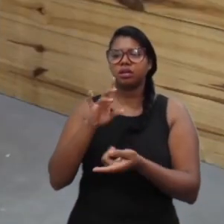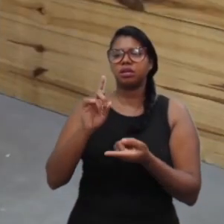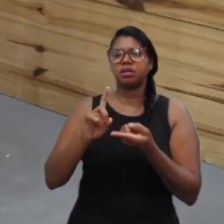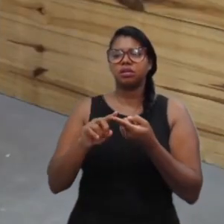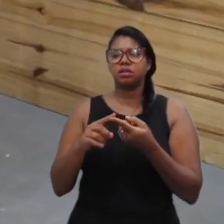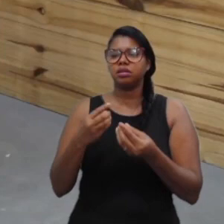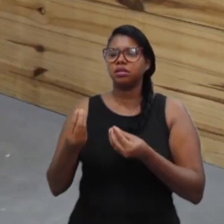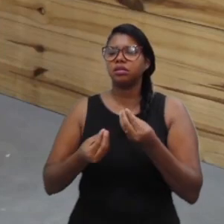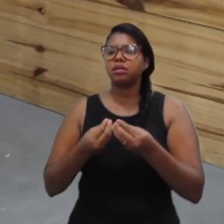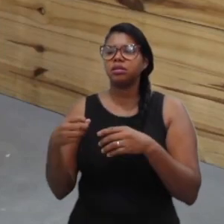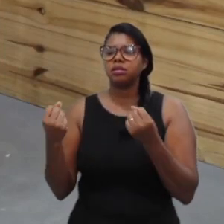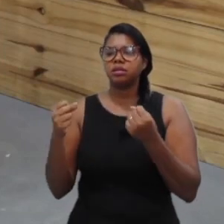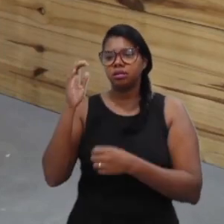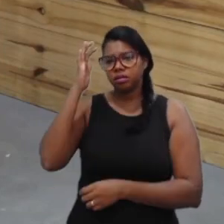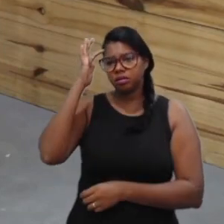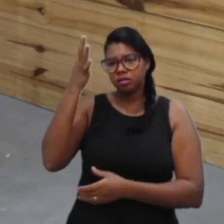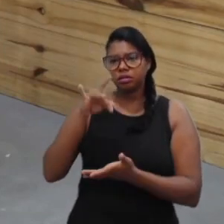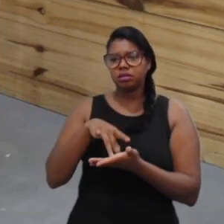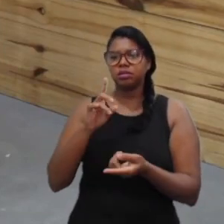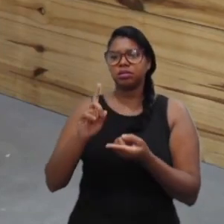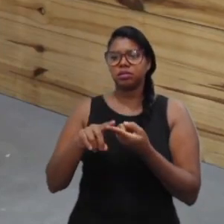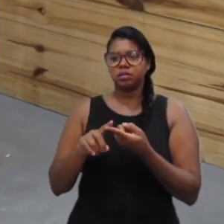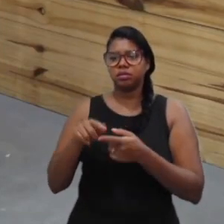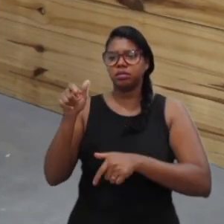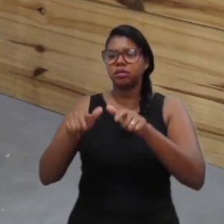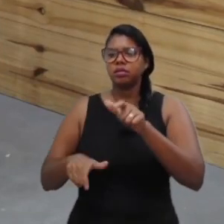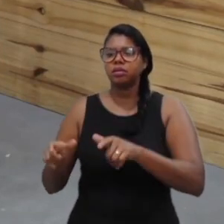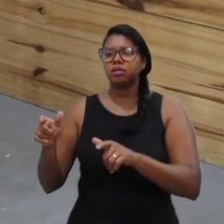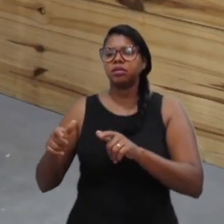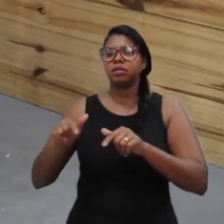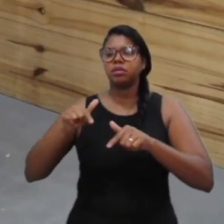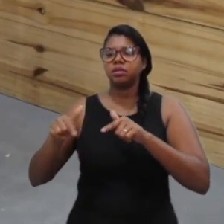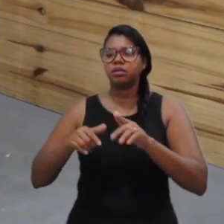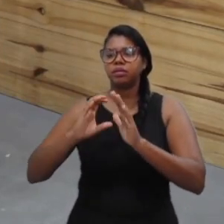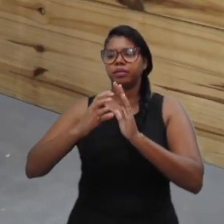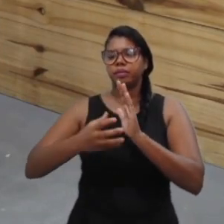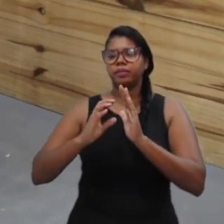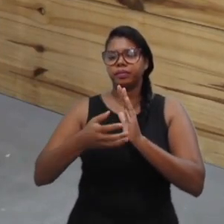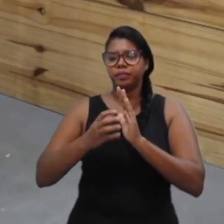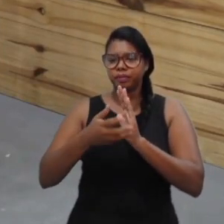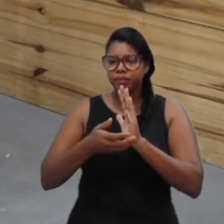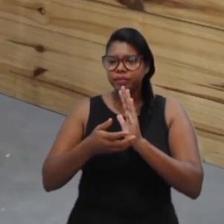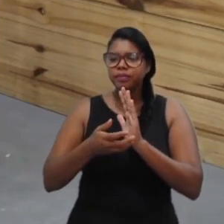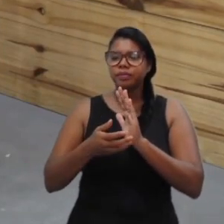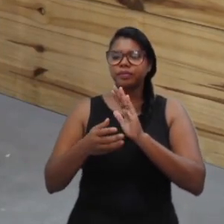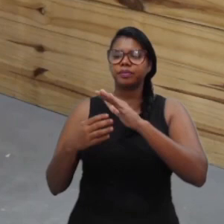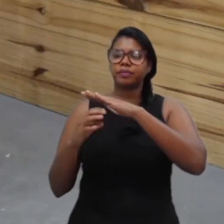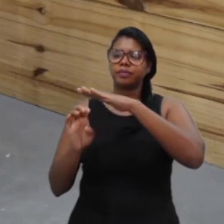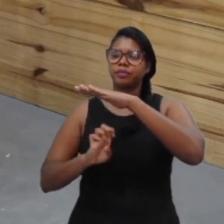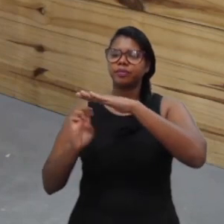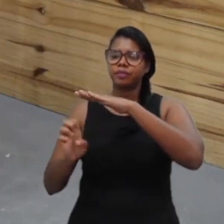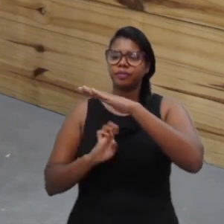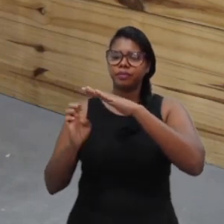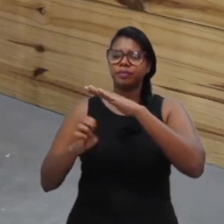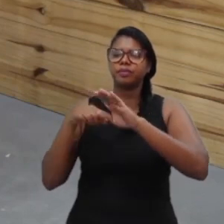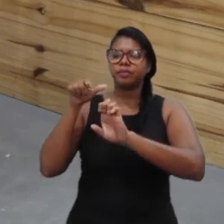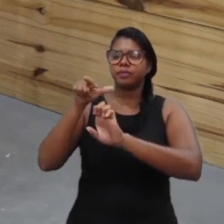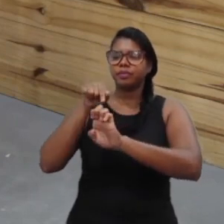precisa tomar decisões para os funcionários. Mas, enquanto funcionária ou enquanto empreendedora,